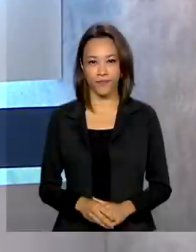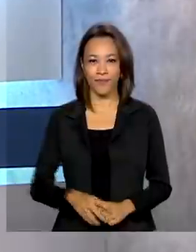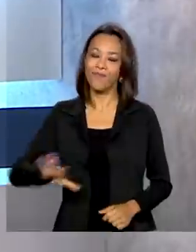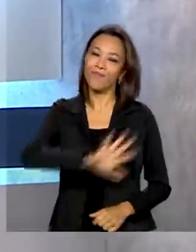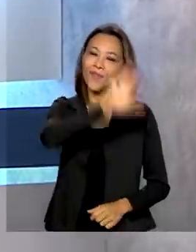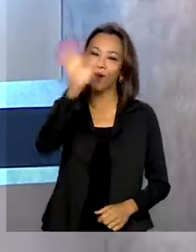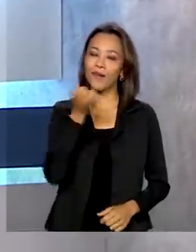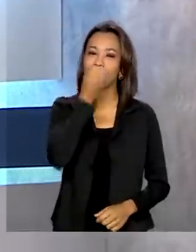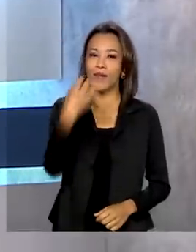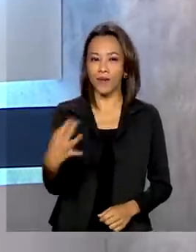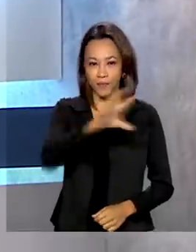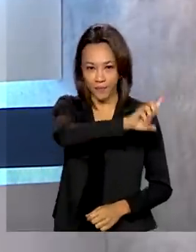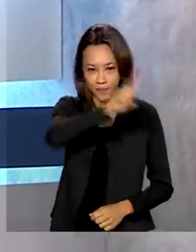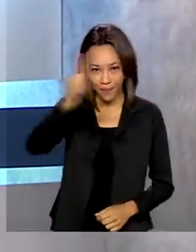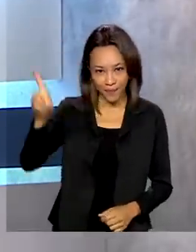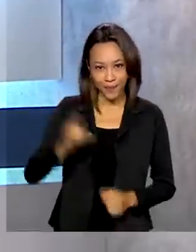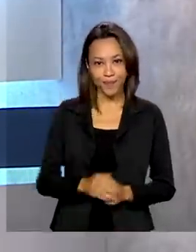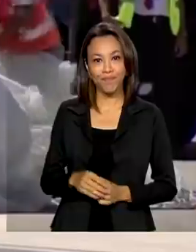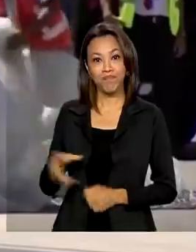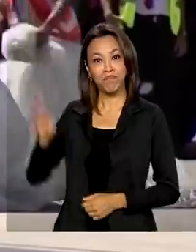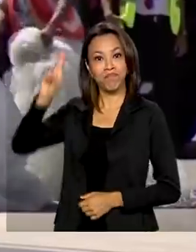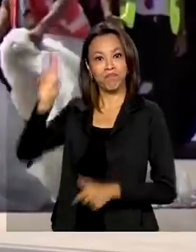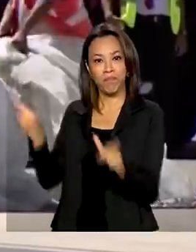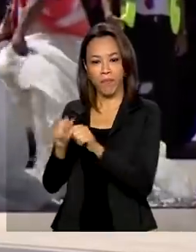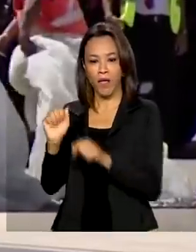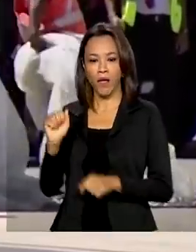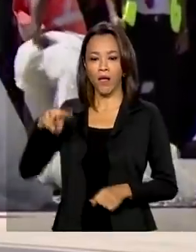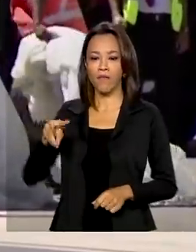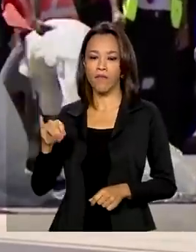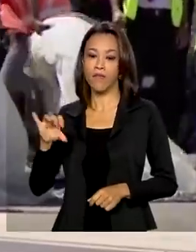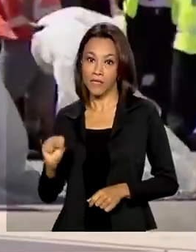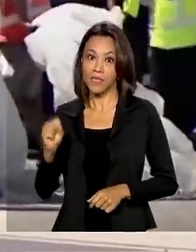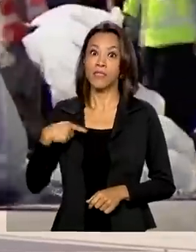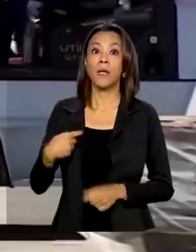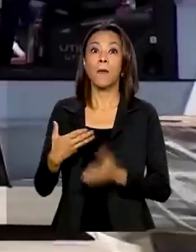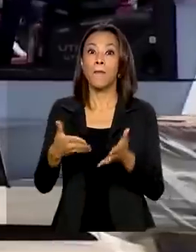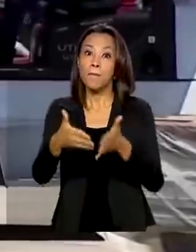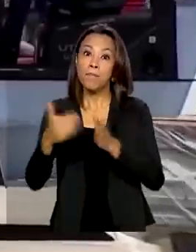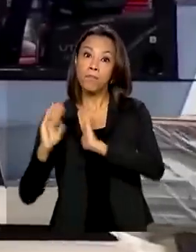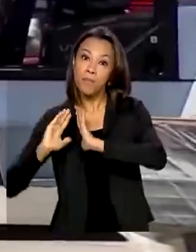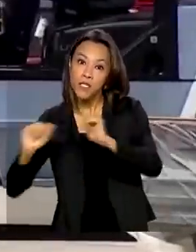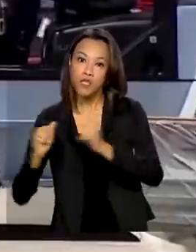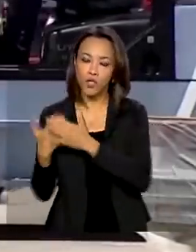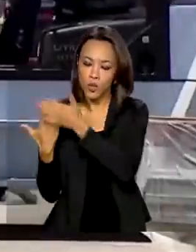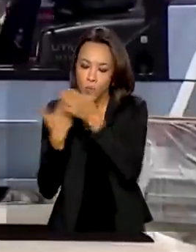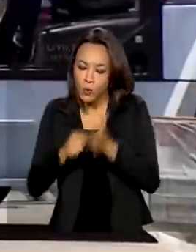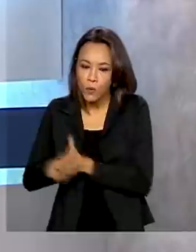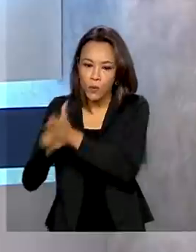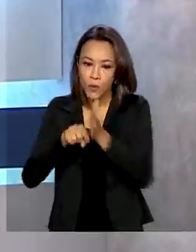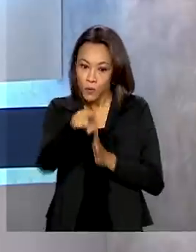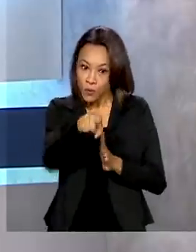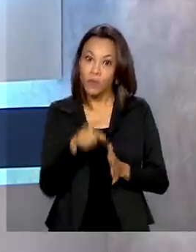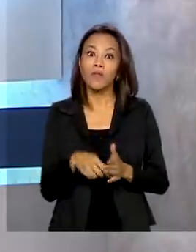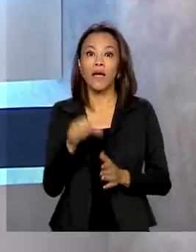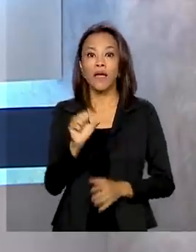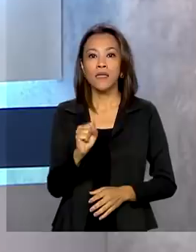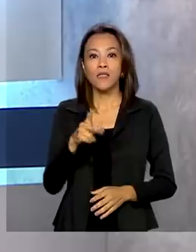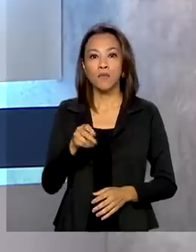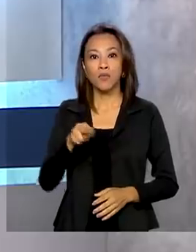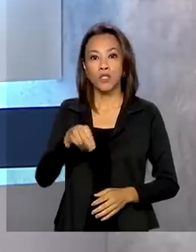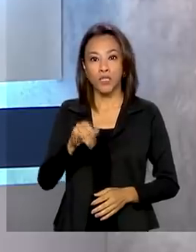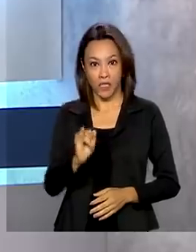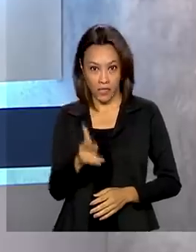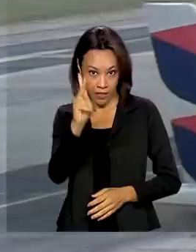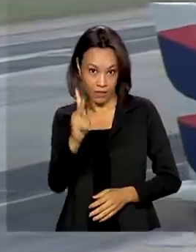Olá, bom dia! Anvisa recebe pedido de estudo da vacina Sputnik da Rússia. A partir de hoje,